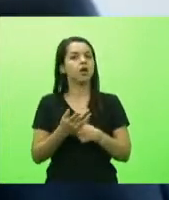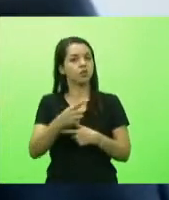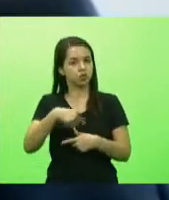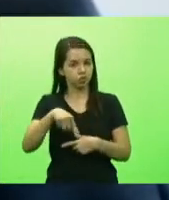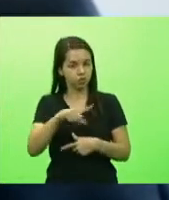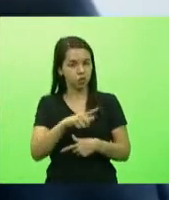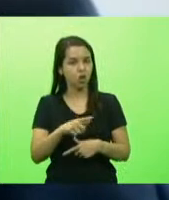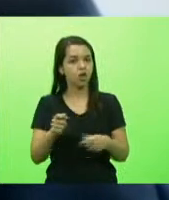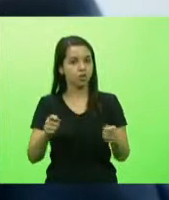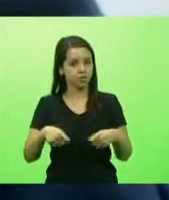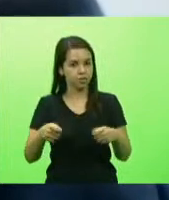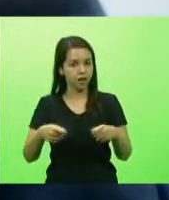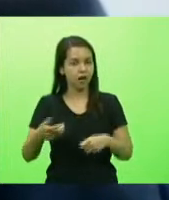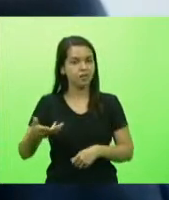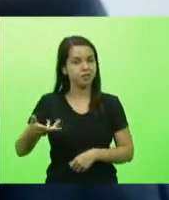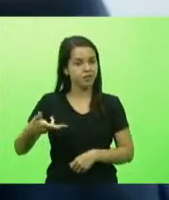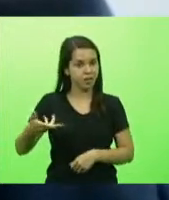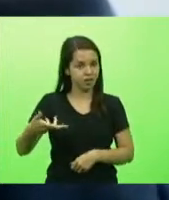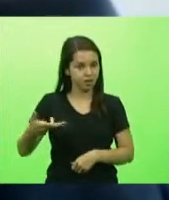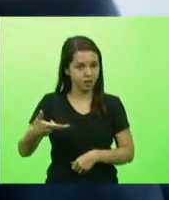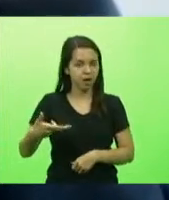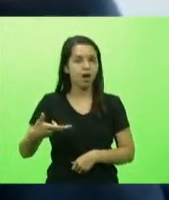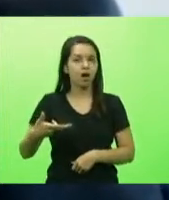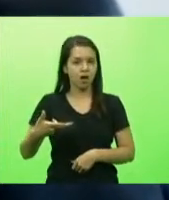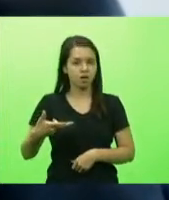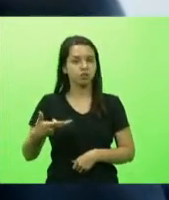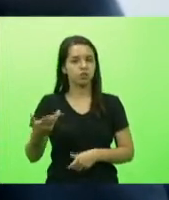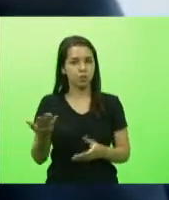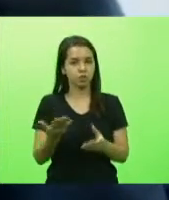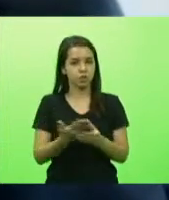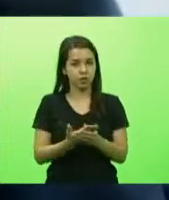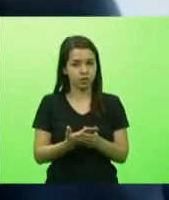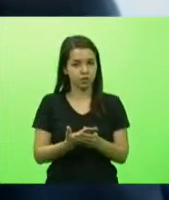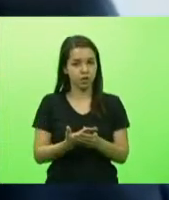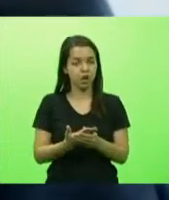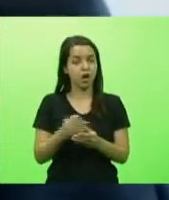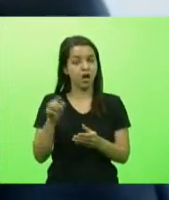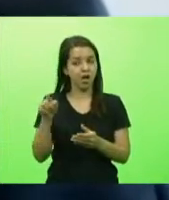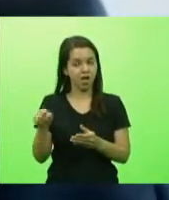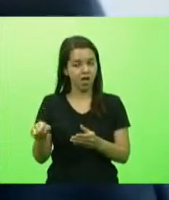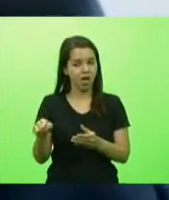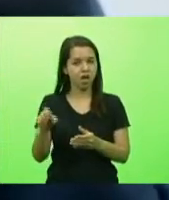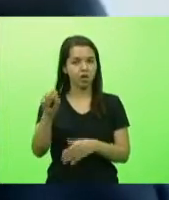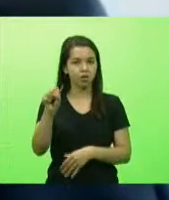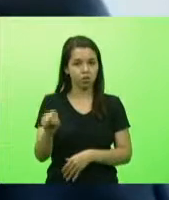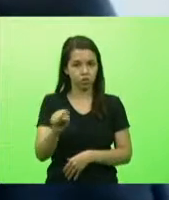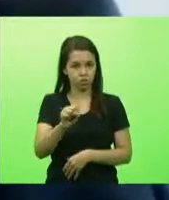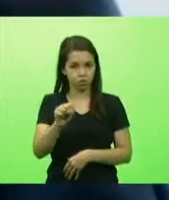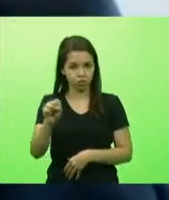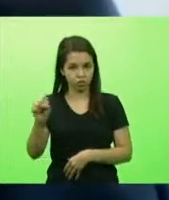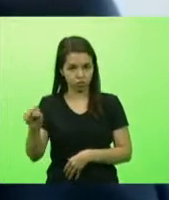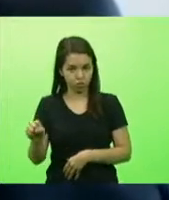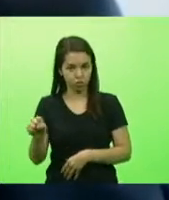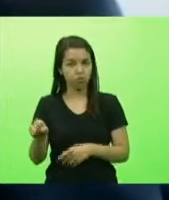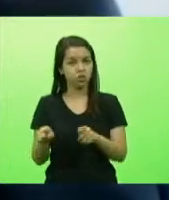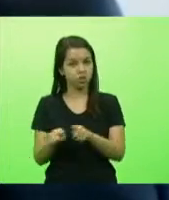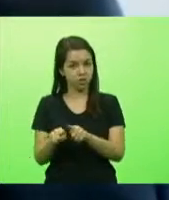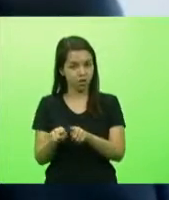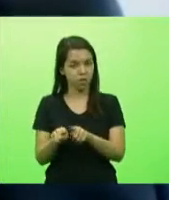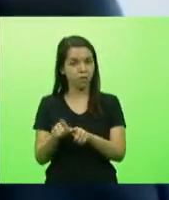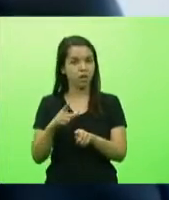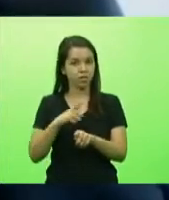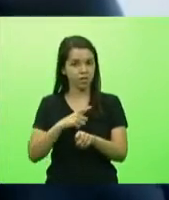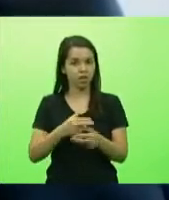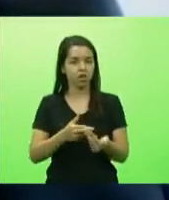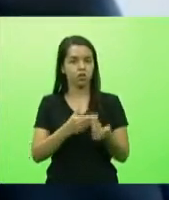e dar celeridade ao processo e reforço o SUS e a tripartide todos nós temos atribuições dentro de processo e nesse